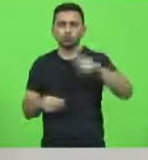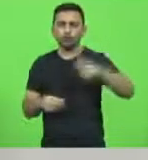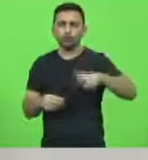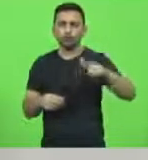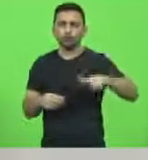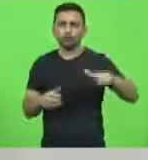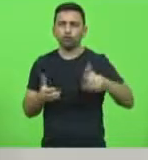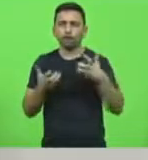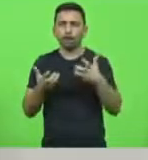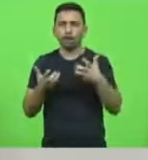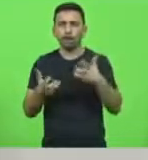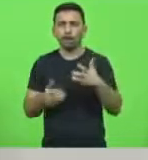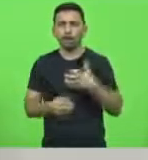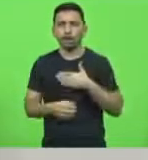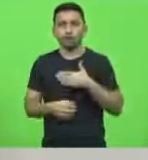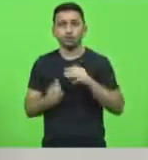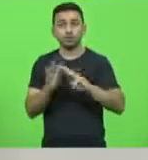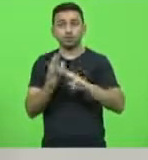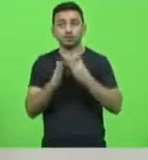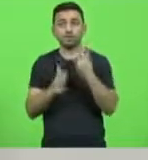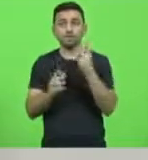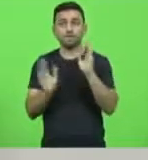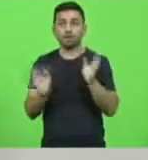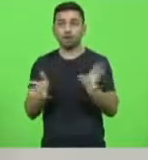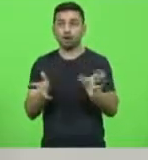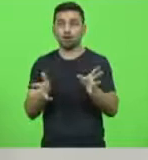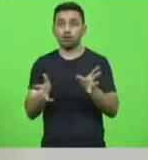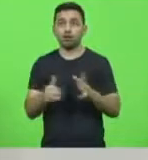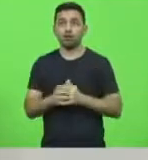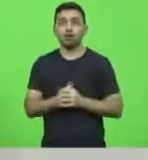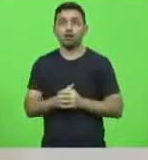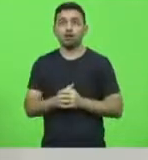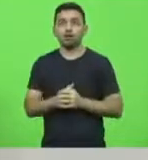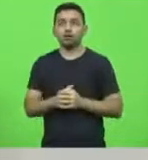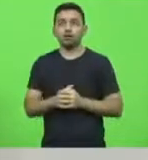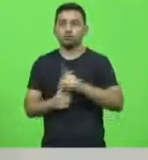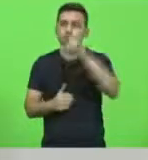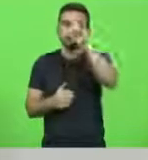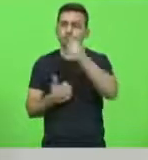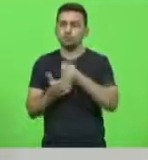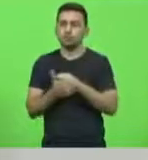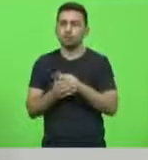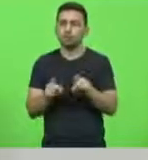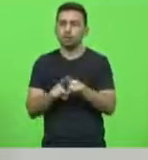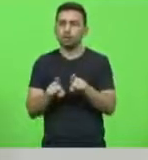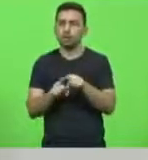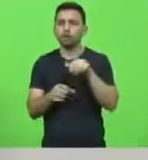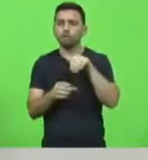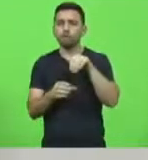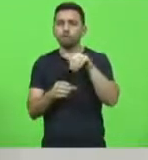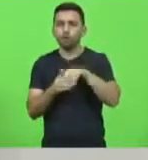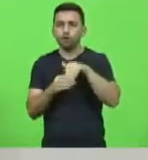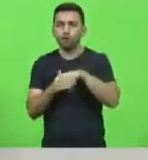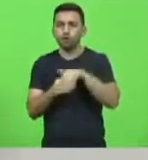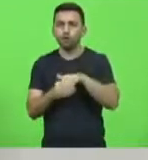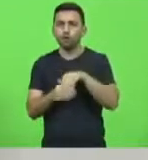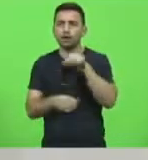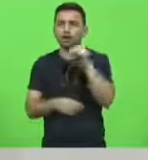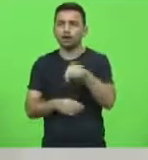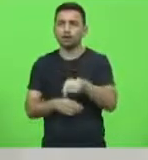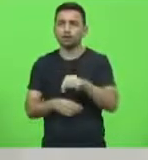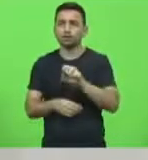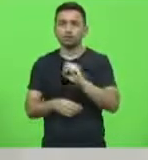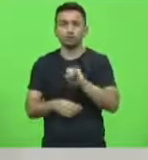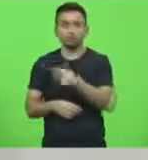na minha opinião é a terceira vez, sendo tomado e das votações que a gente vem realizando sem a devida